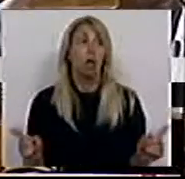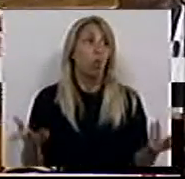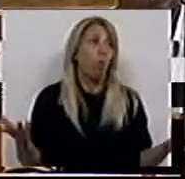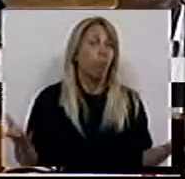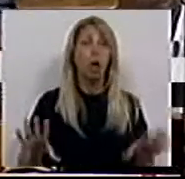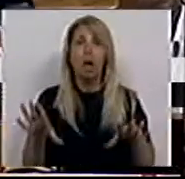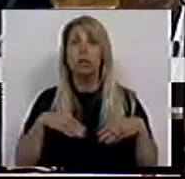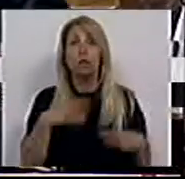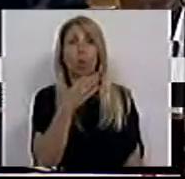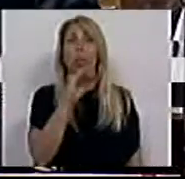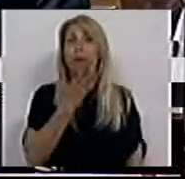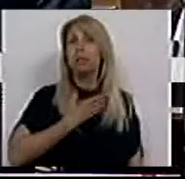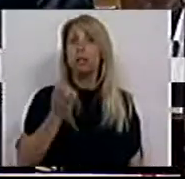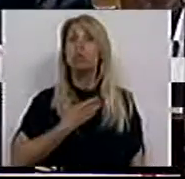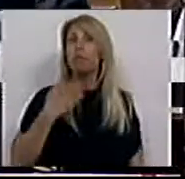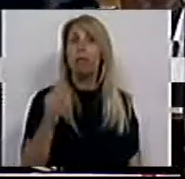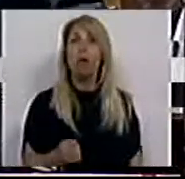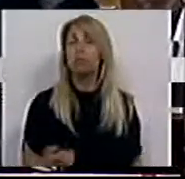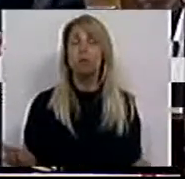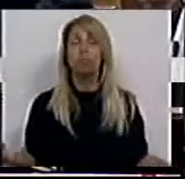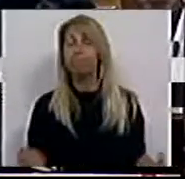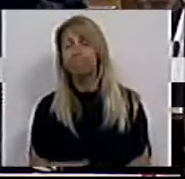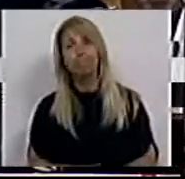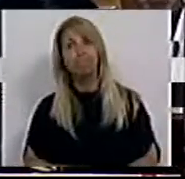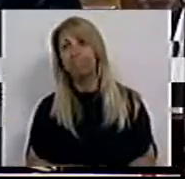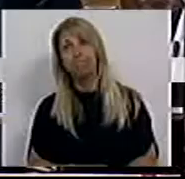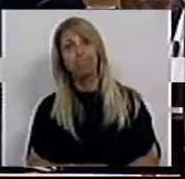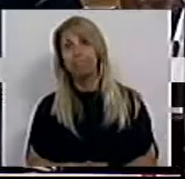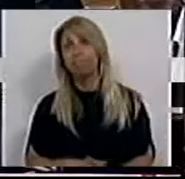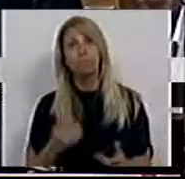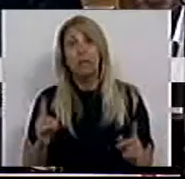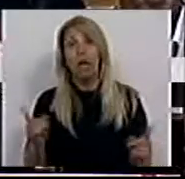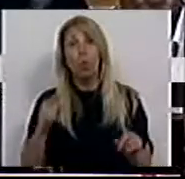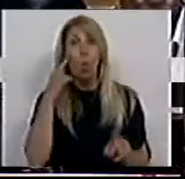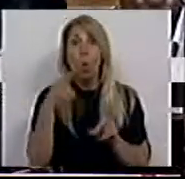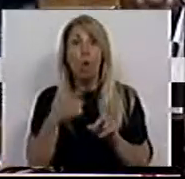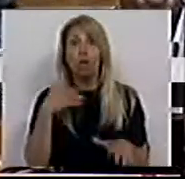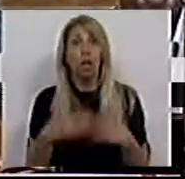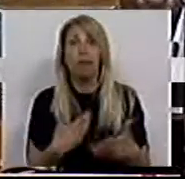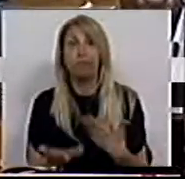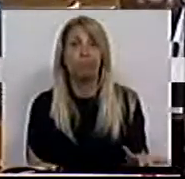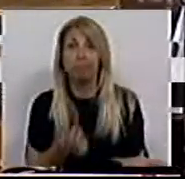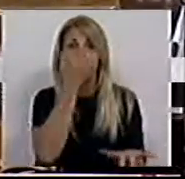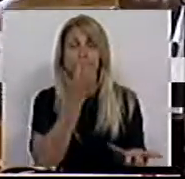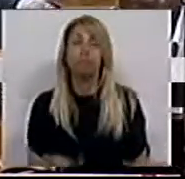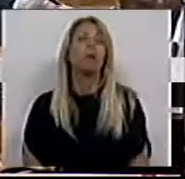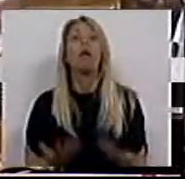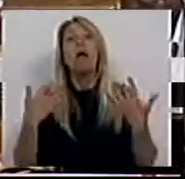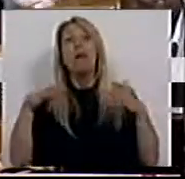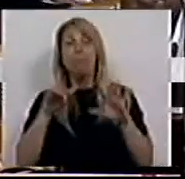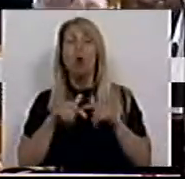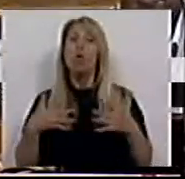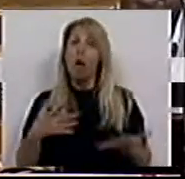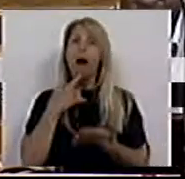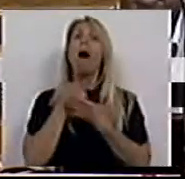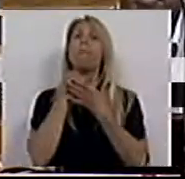PSD nem do CDS e não foram adiante esses propósitos. Contudo, hoje aqui apoiamos criticamente